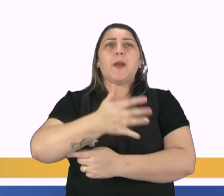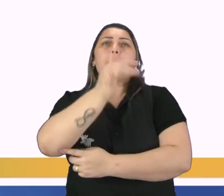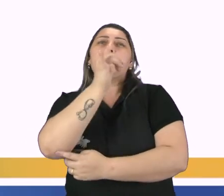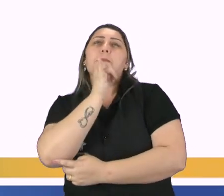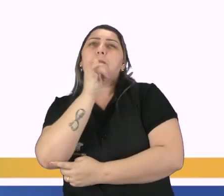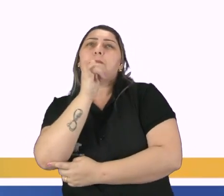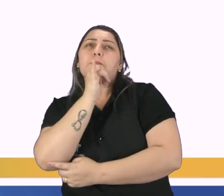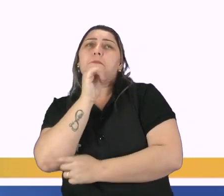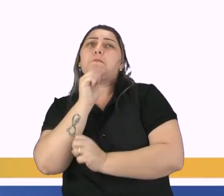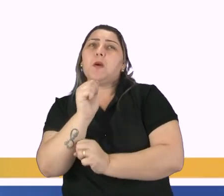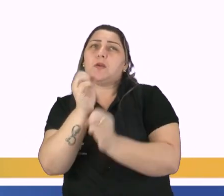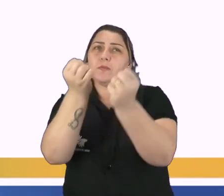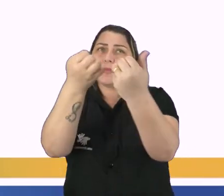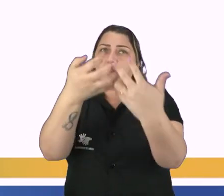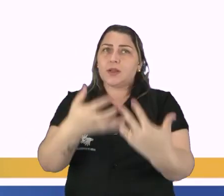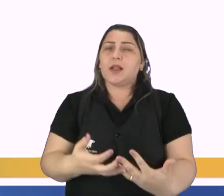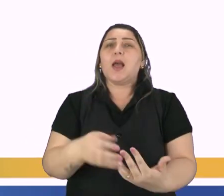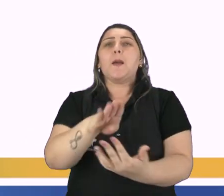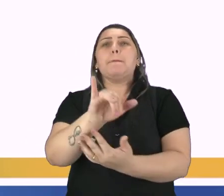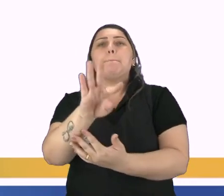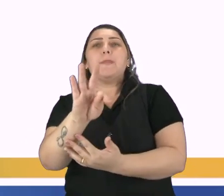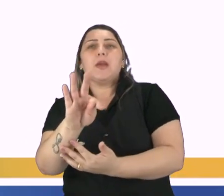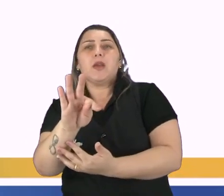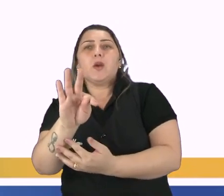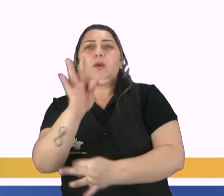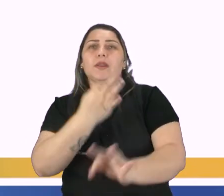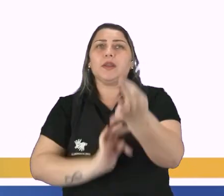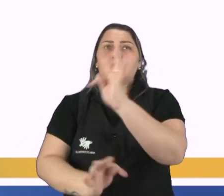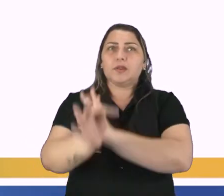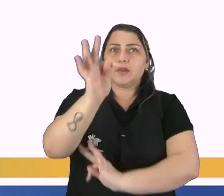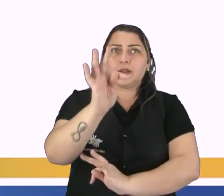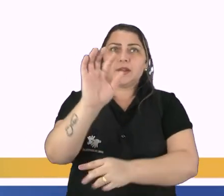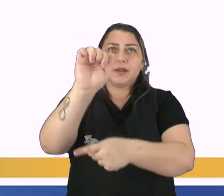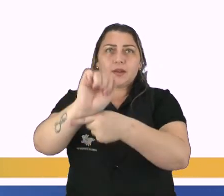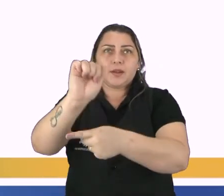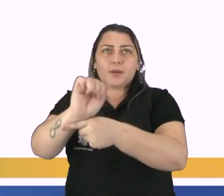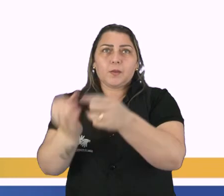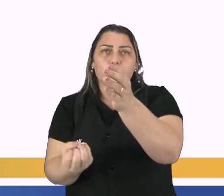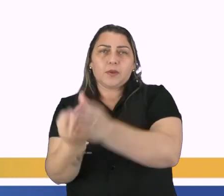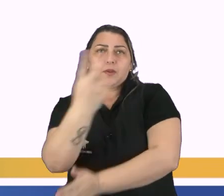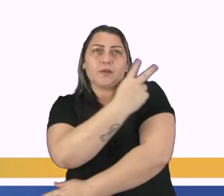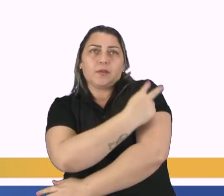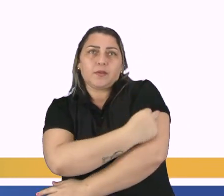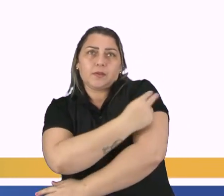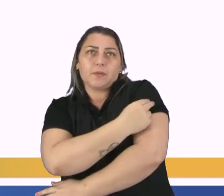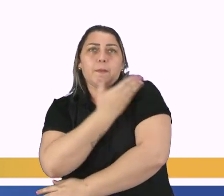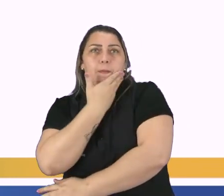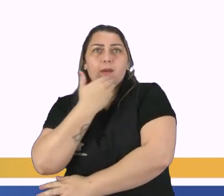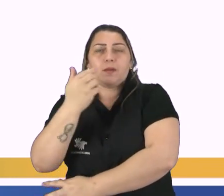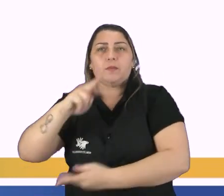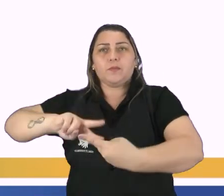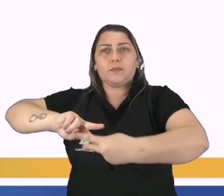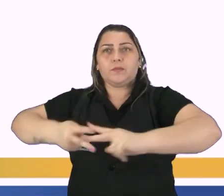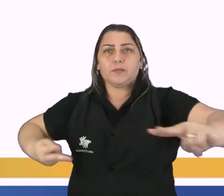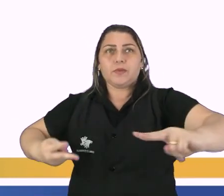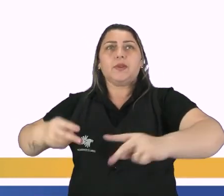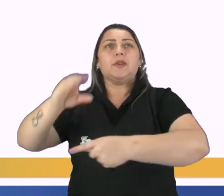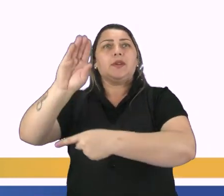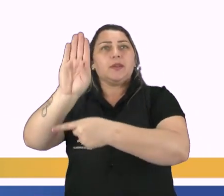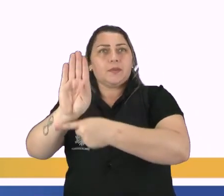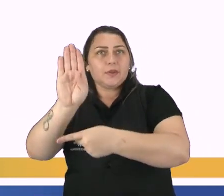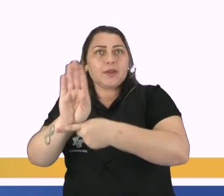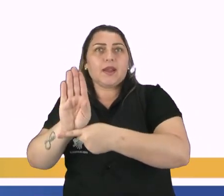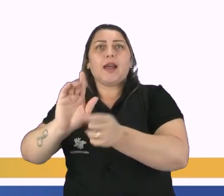que exemplos podem ser dados do emprego da biotecnologia? Letra A, produção de vacinas e melhoramento genético.